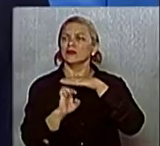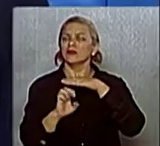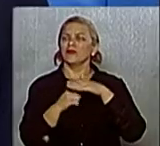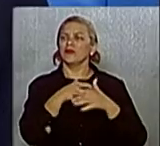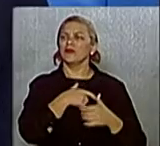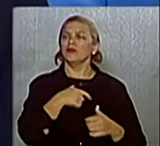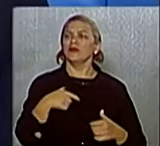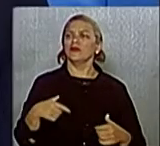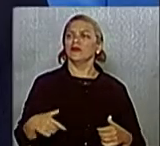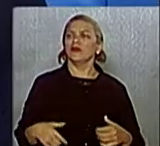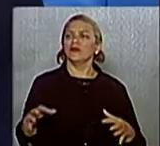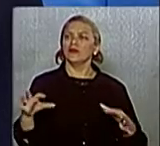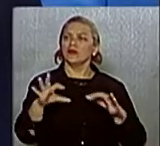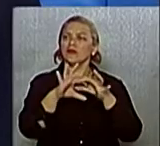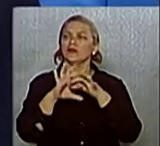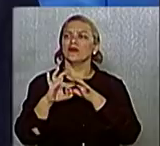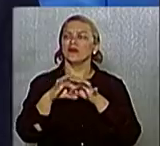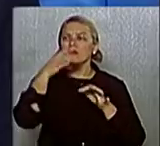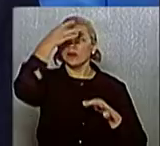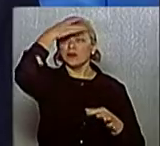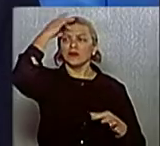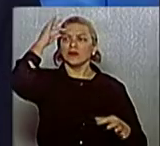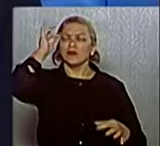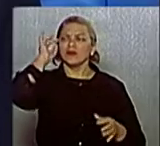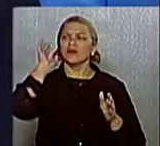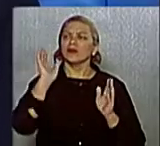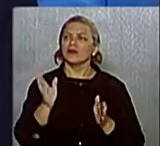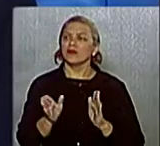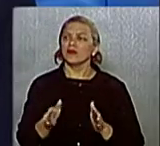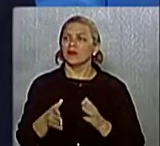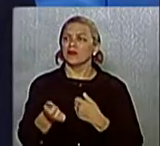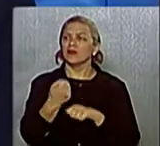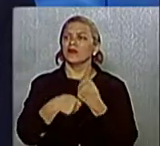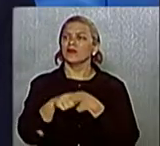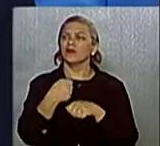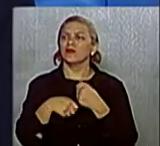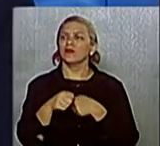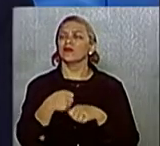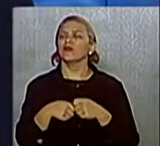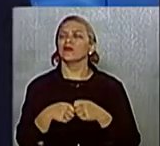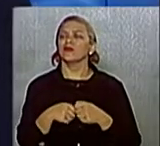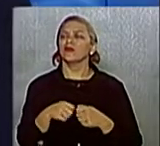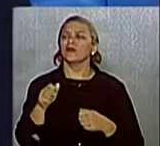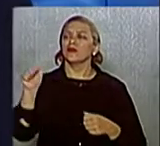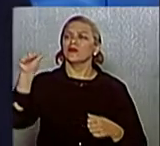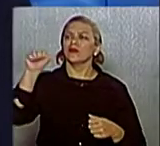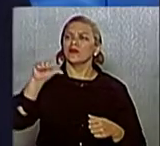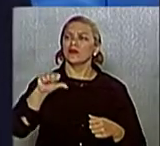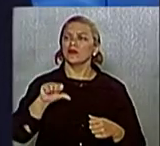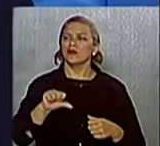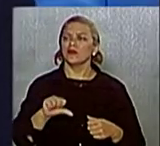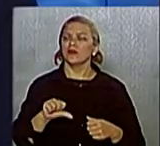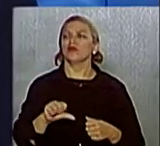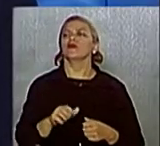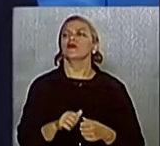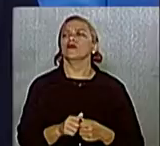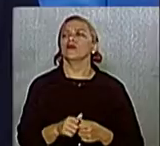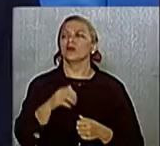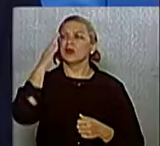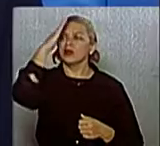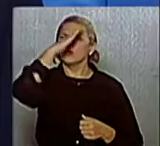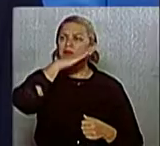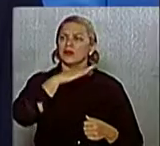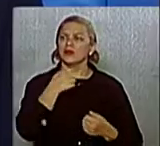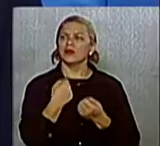ligadas à prefeitura que hoje, na administração pública, estão altamente deficitárias, porque estão mal geridas. Nós temos